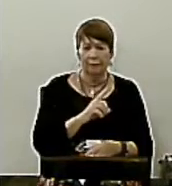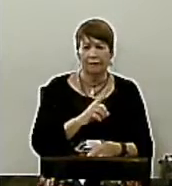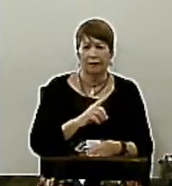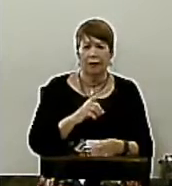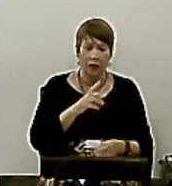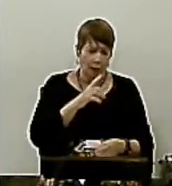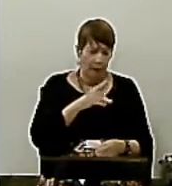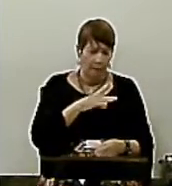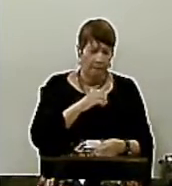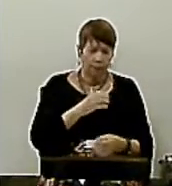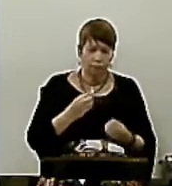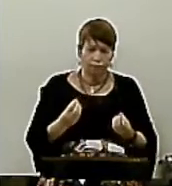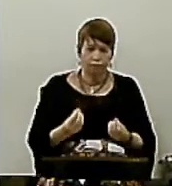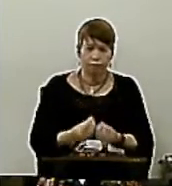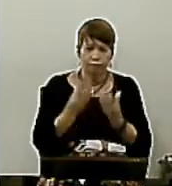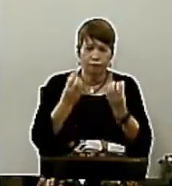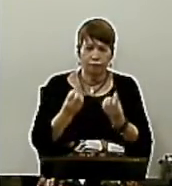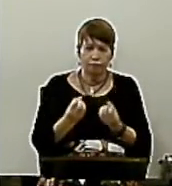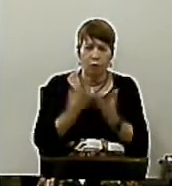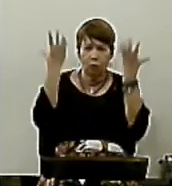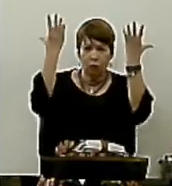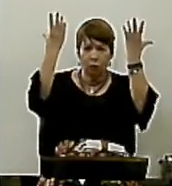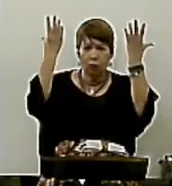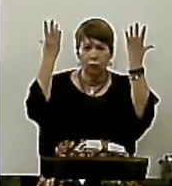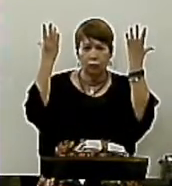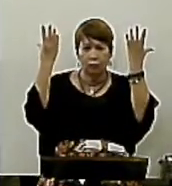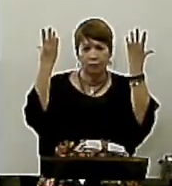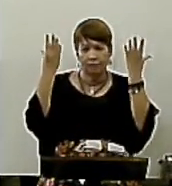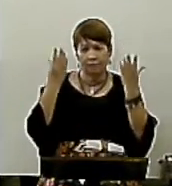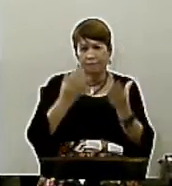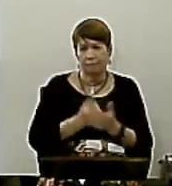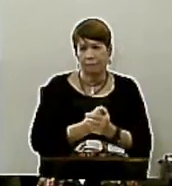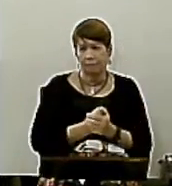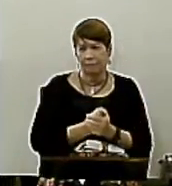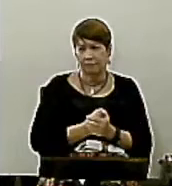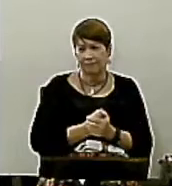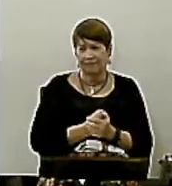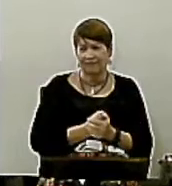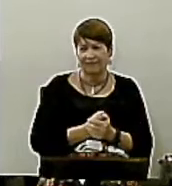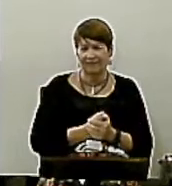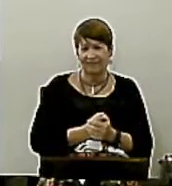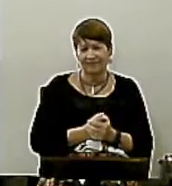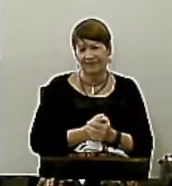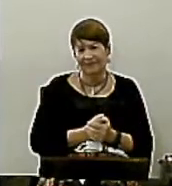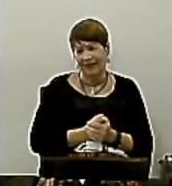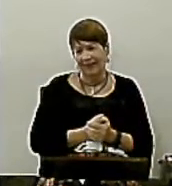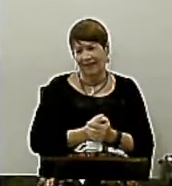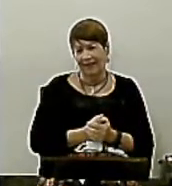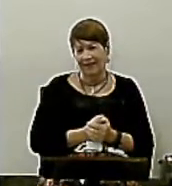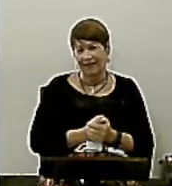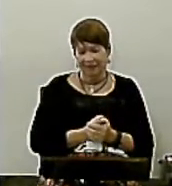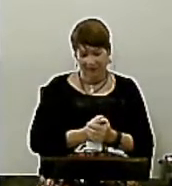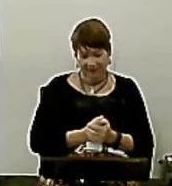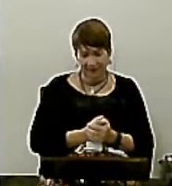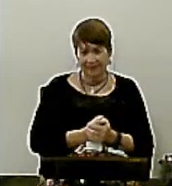bomba nuclear Ou pela bomba de hidrogênio Ou por qualquer outra bomba Que as pessoas inventem por aí